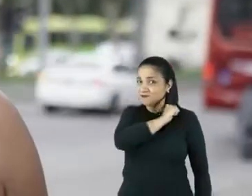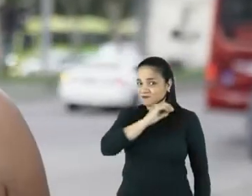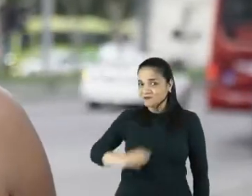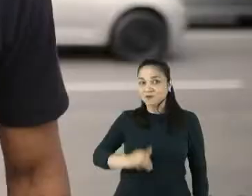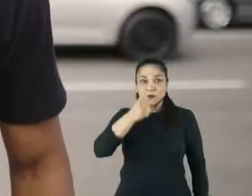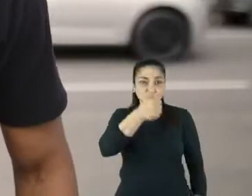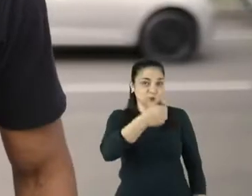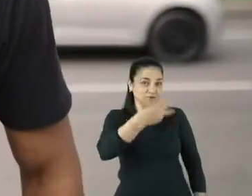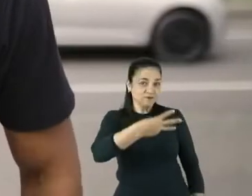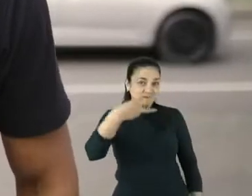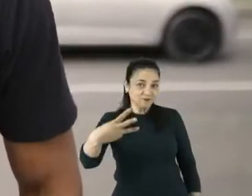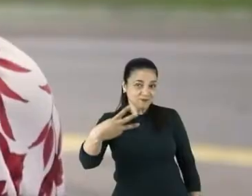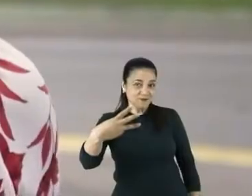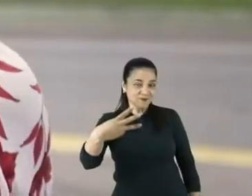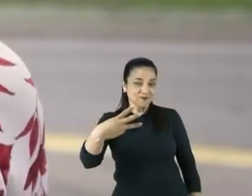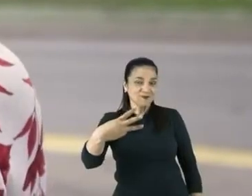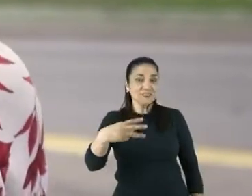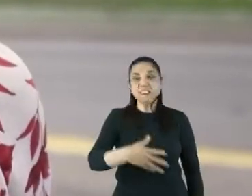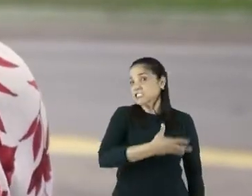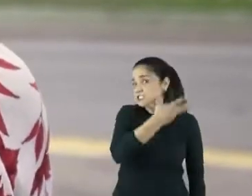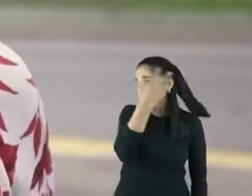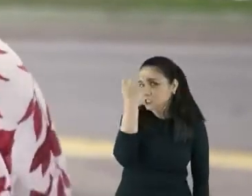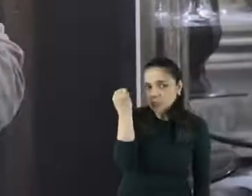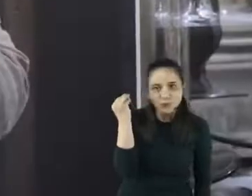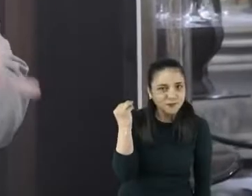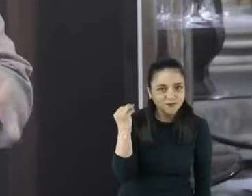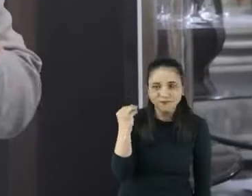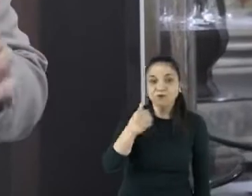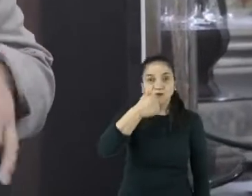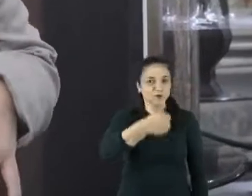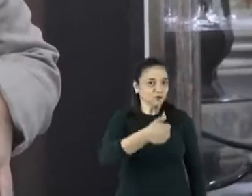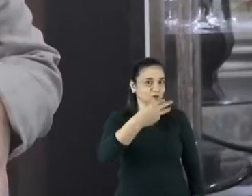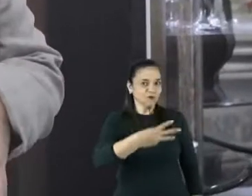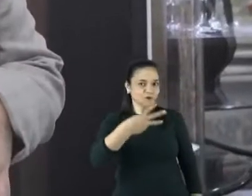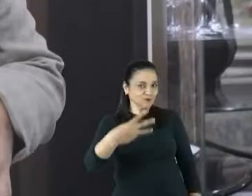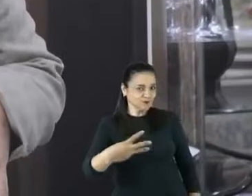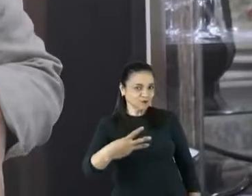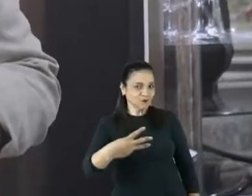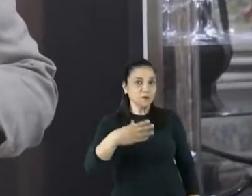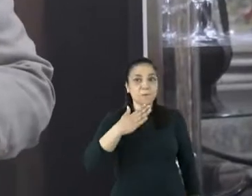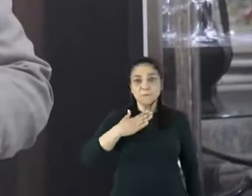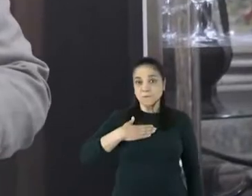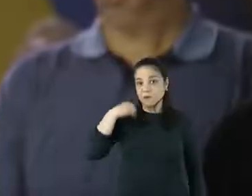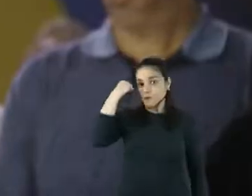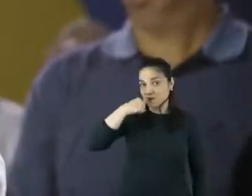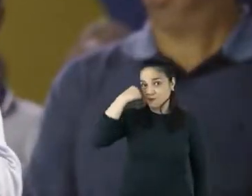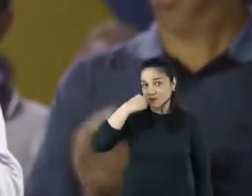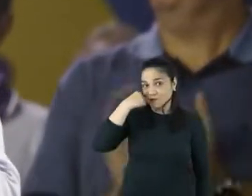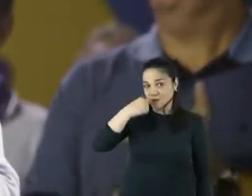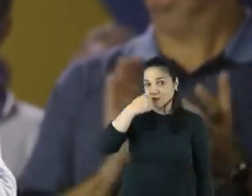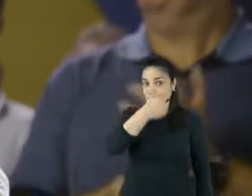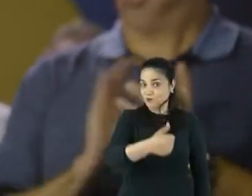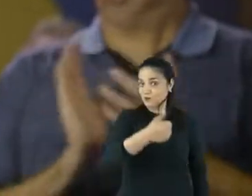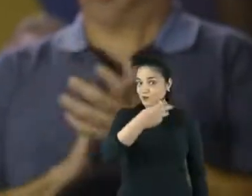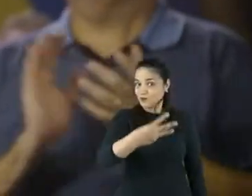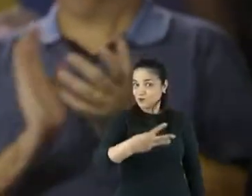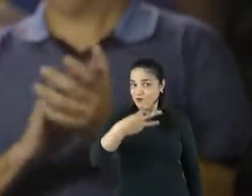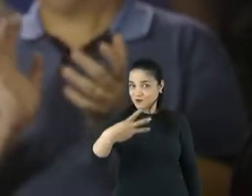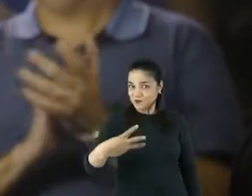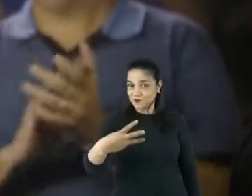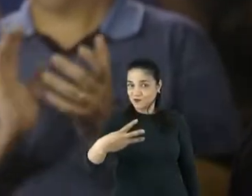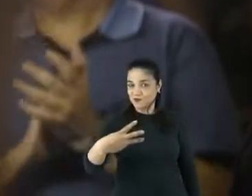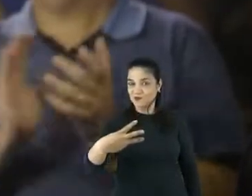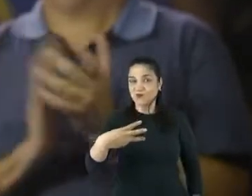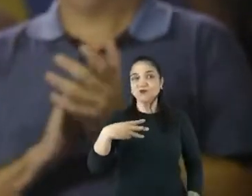Pula aí André! É André Siciliano. 1-3-3! Não esquece 1-3-3! O meu senador aqui